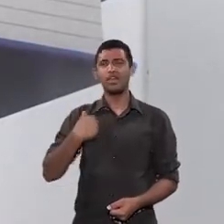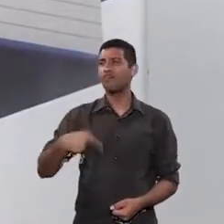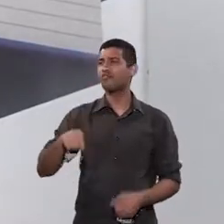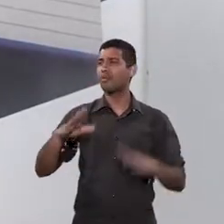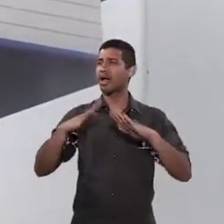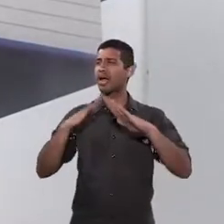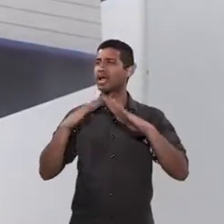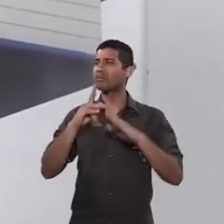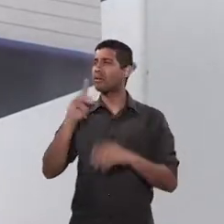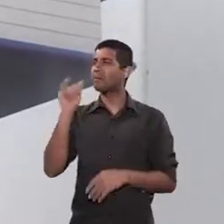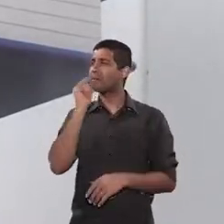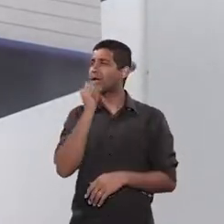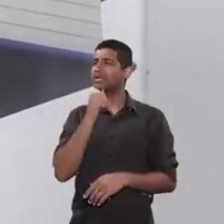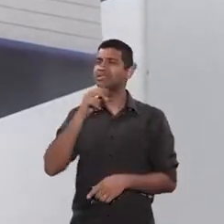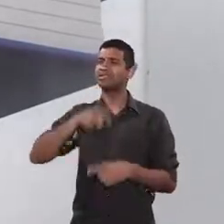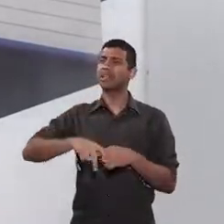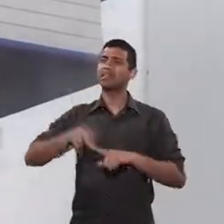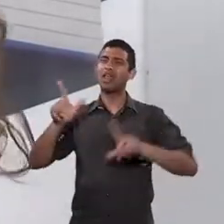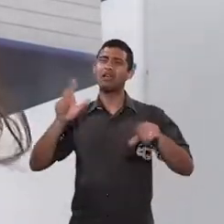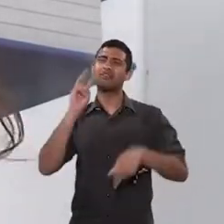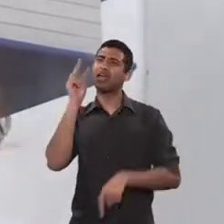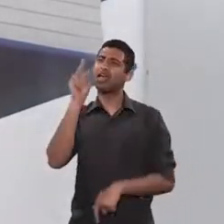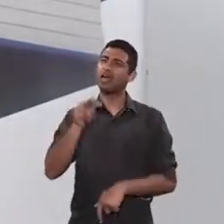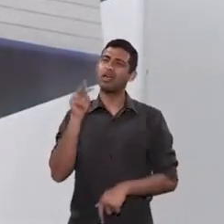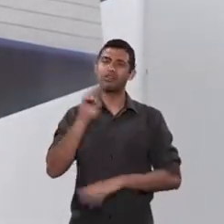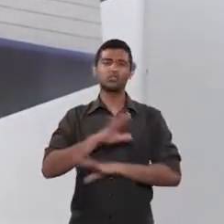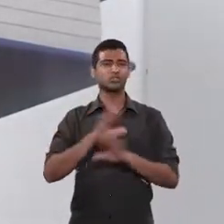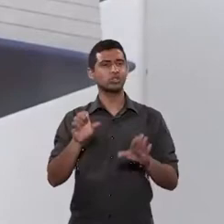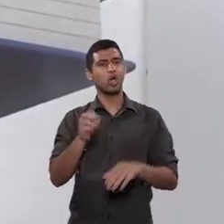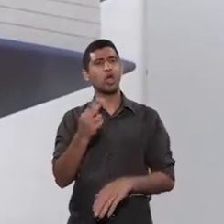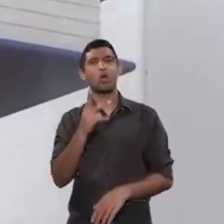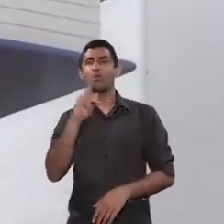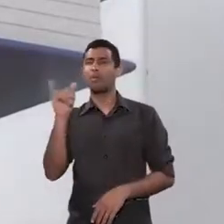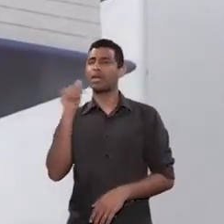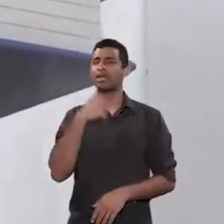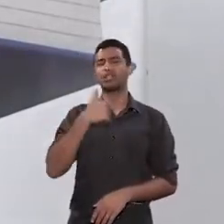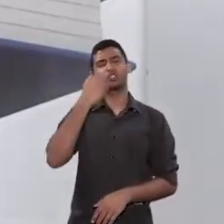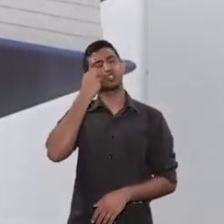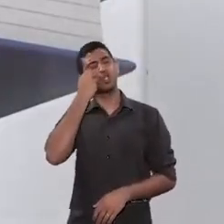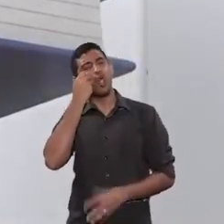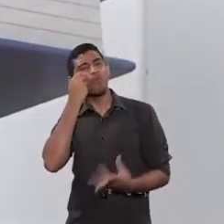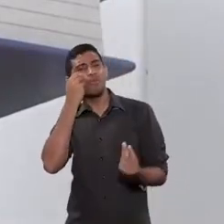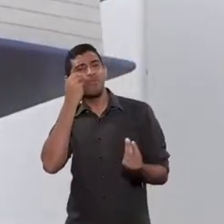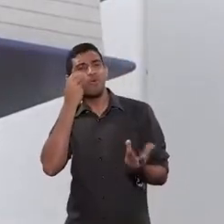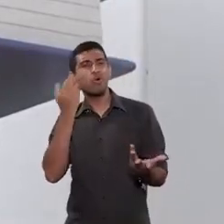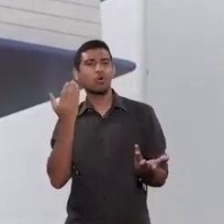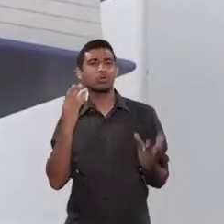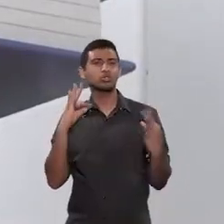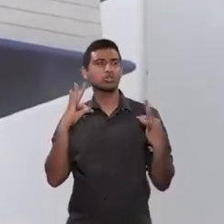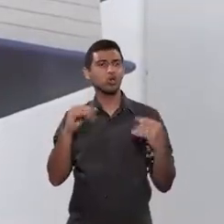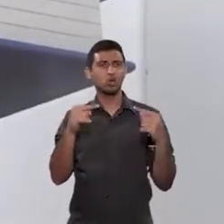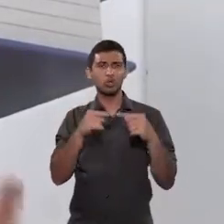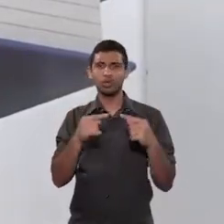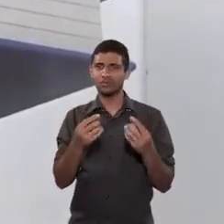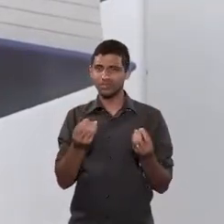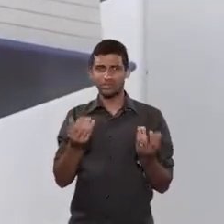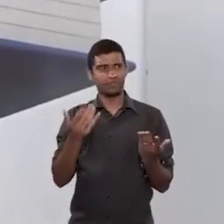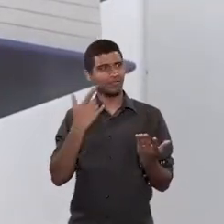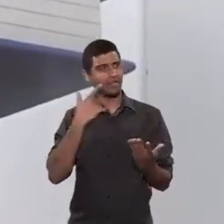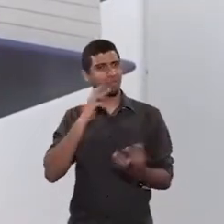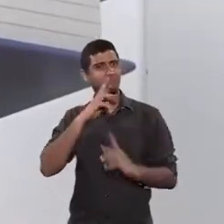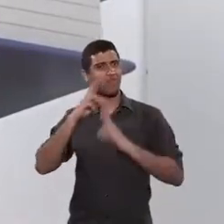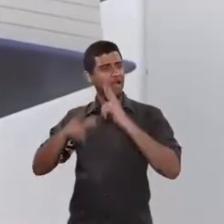vendo televisão. Eu não quero ir para a casa do meu pai porque o meu pai dorme muito. Tudo é motivo. Então,